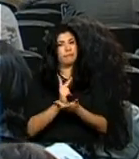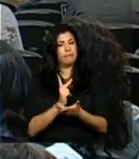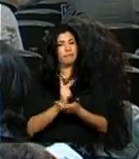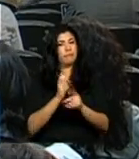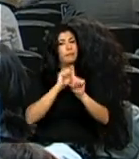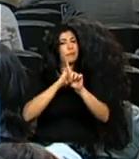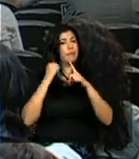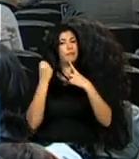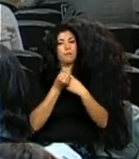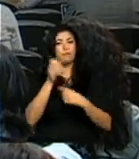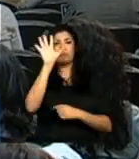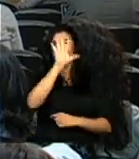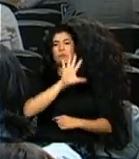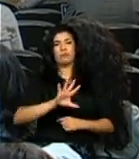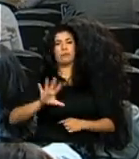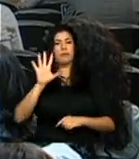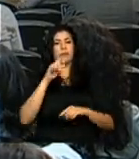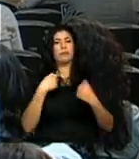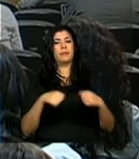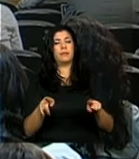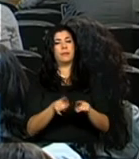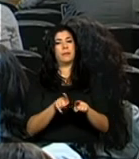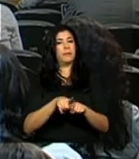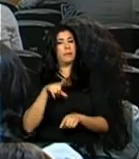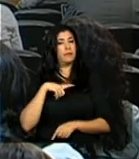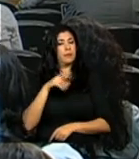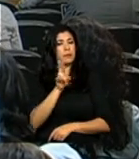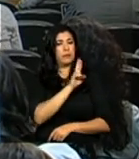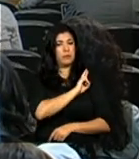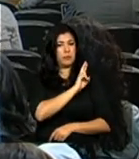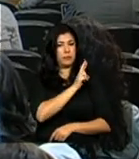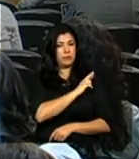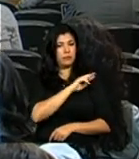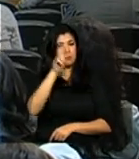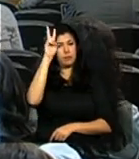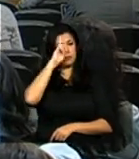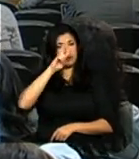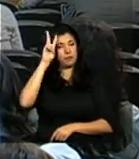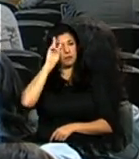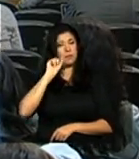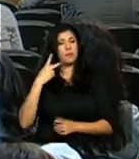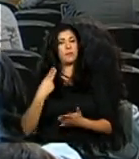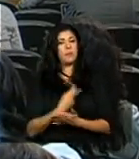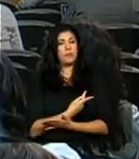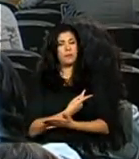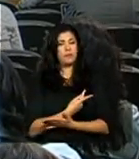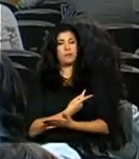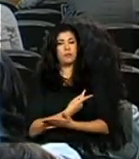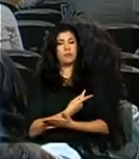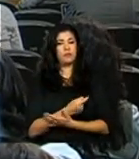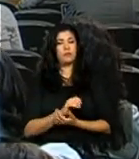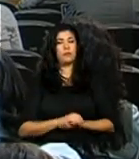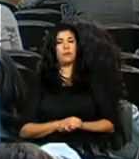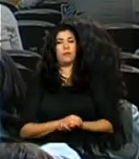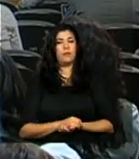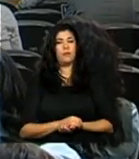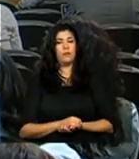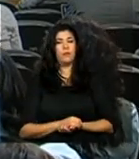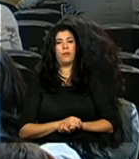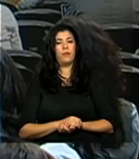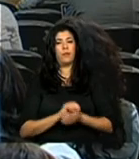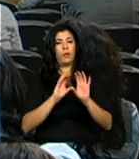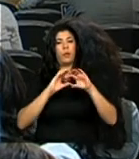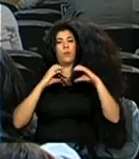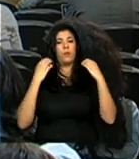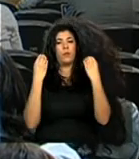como todo tem também a responsabilidade de lembrar. O Conselho de Direitos Humanos